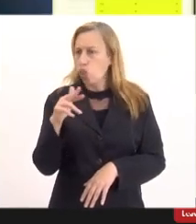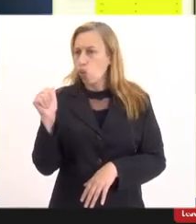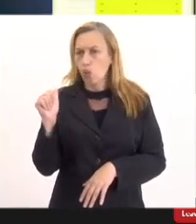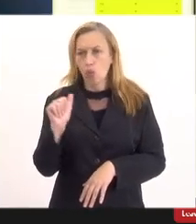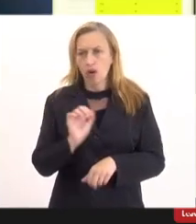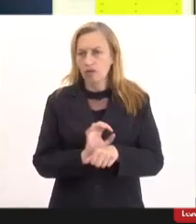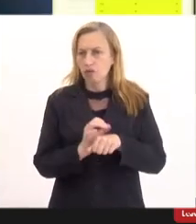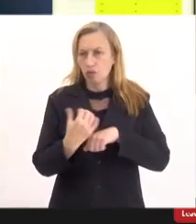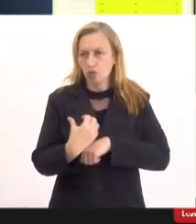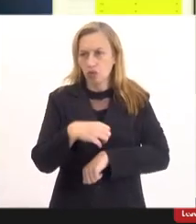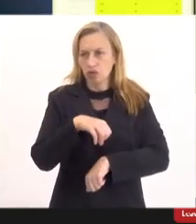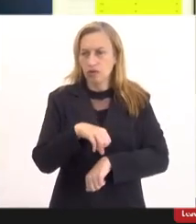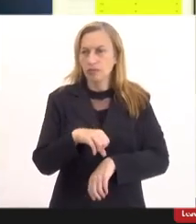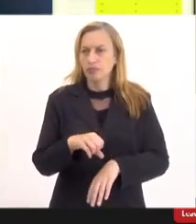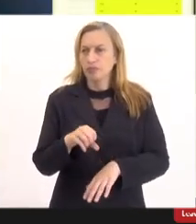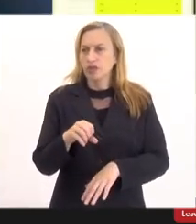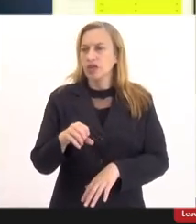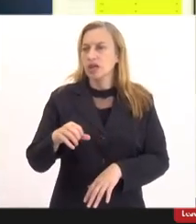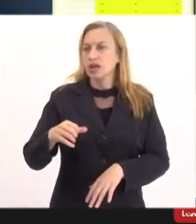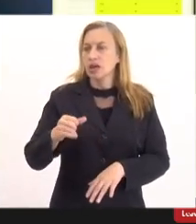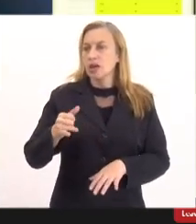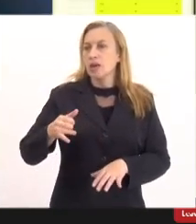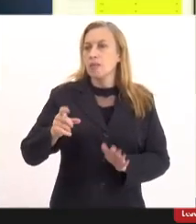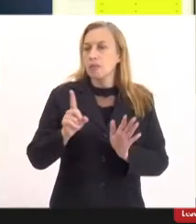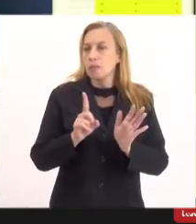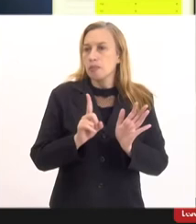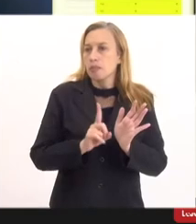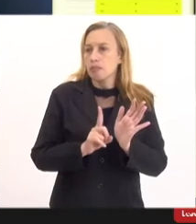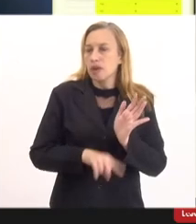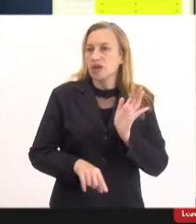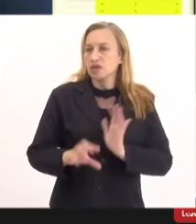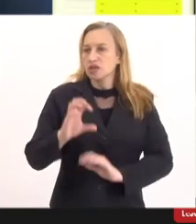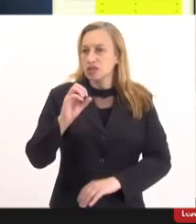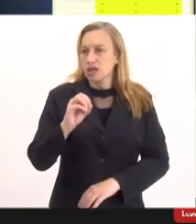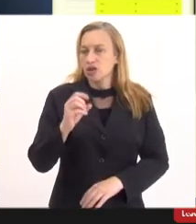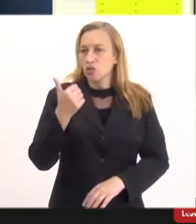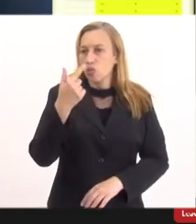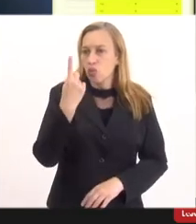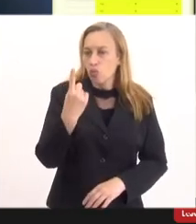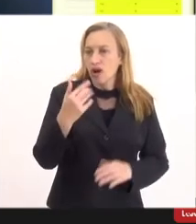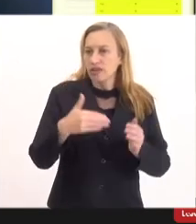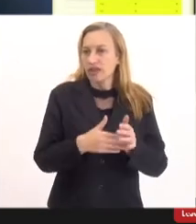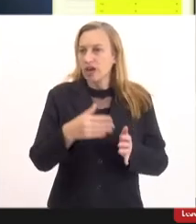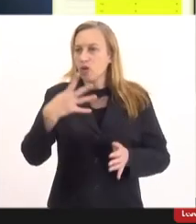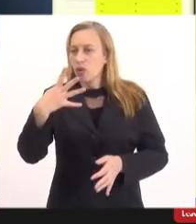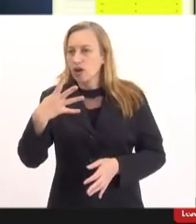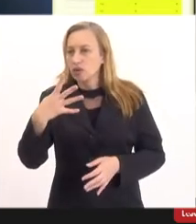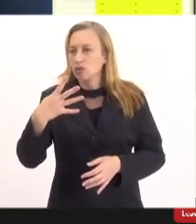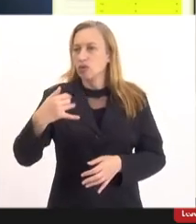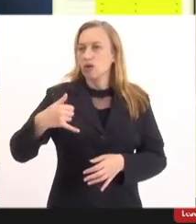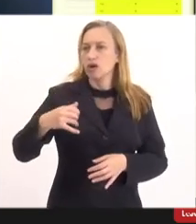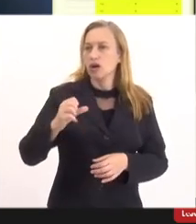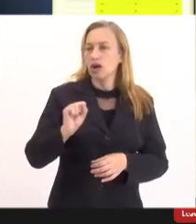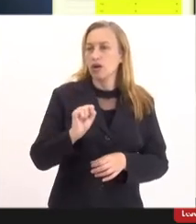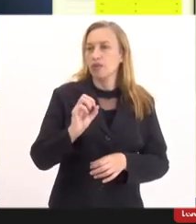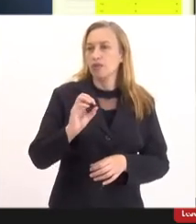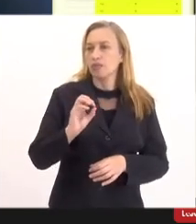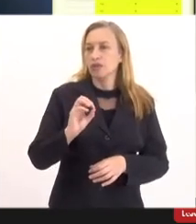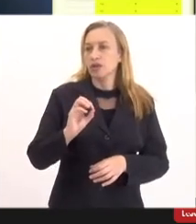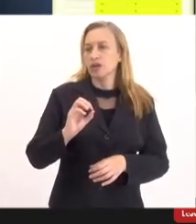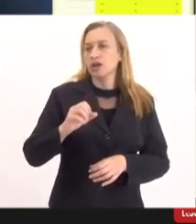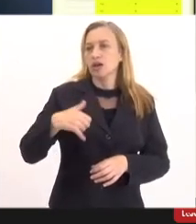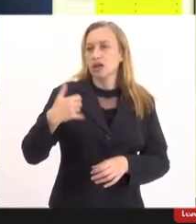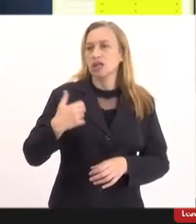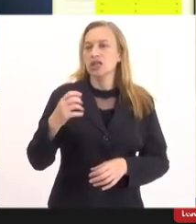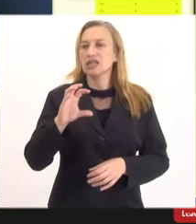abaixo de um ano zero um a quatro anos zero cinco a nove zero dez a quatorze